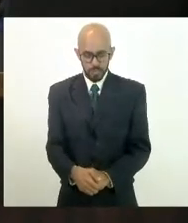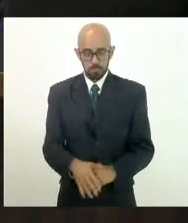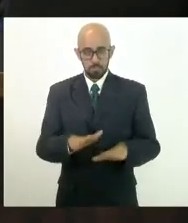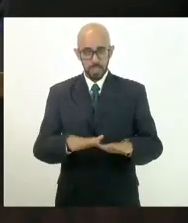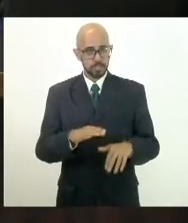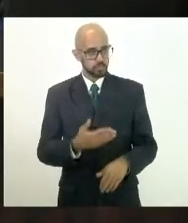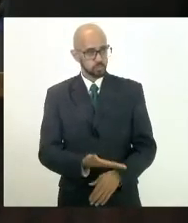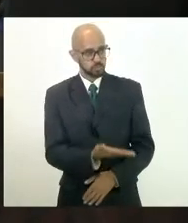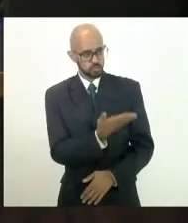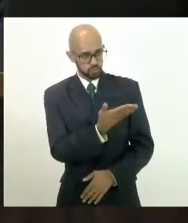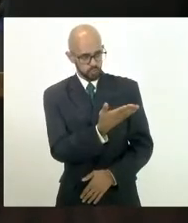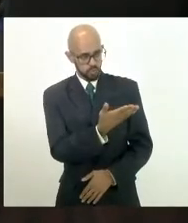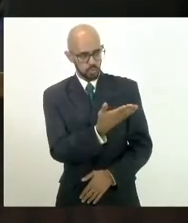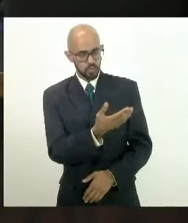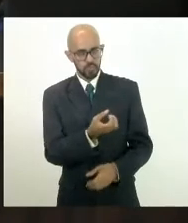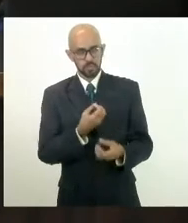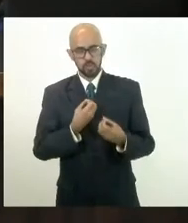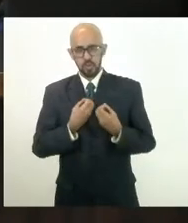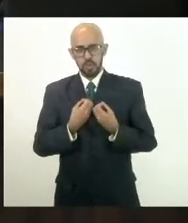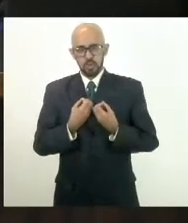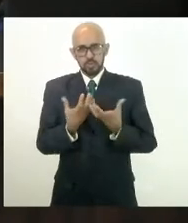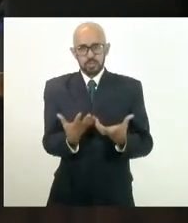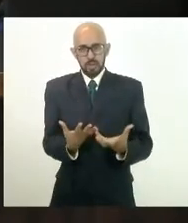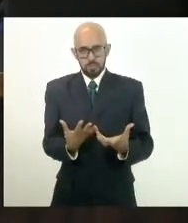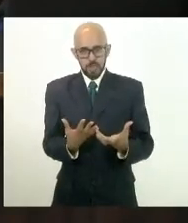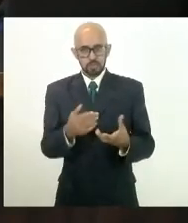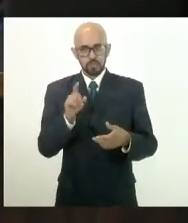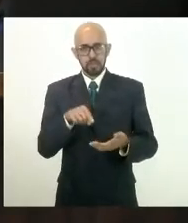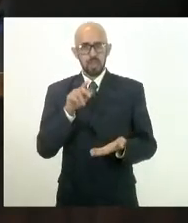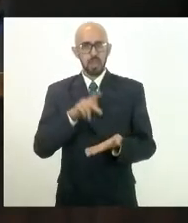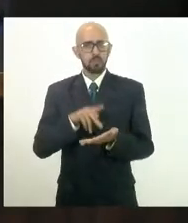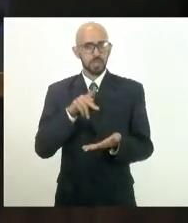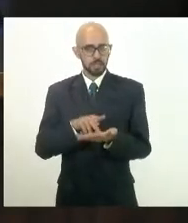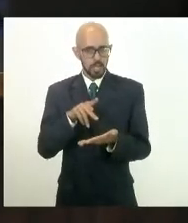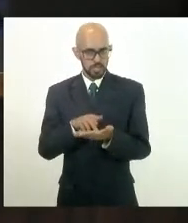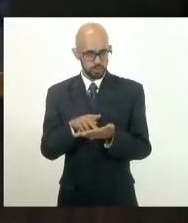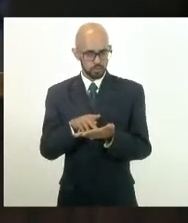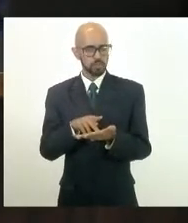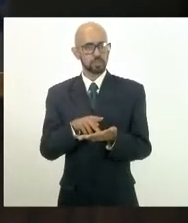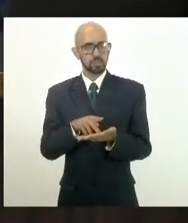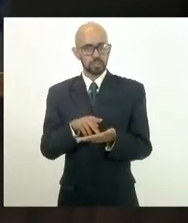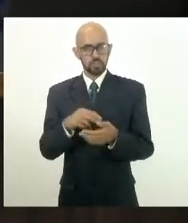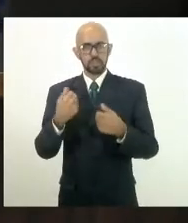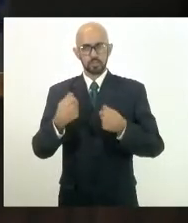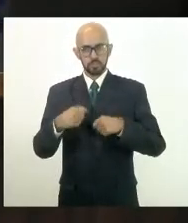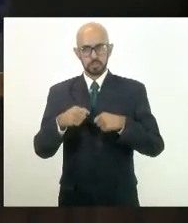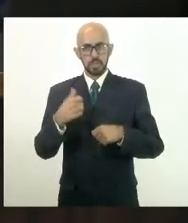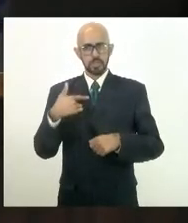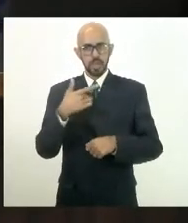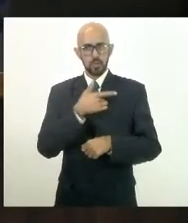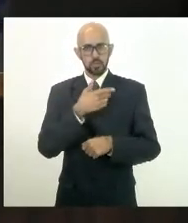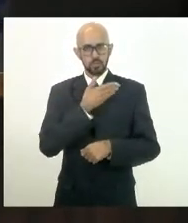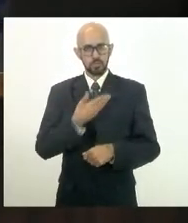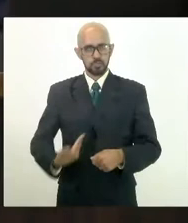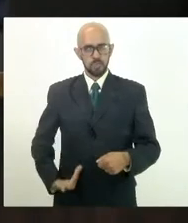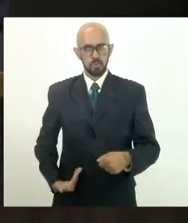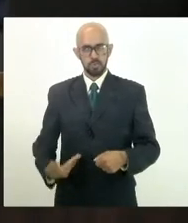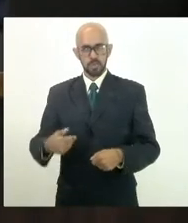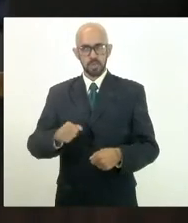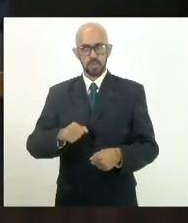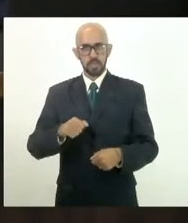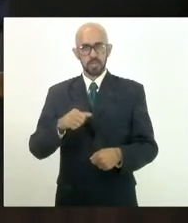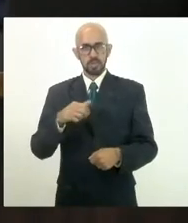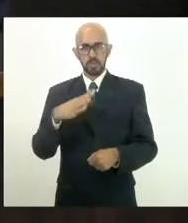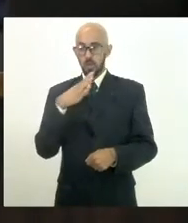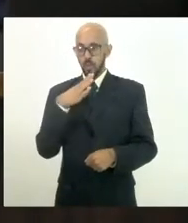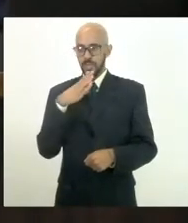Excelência faz um desabafo indignado e é verdade, a gente precisa saúde pública, para quem conhece